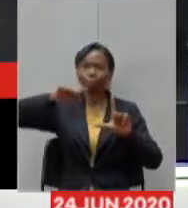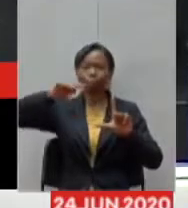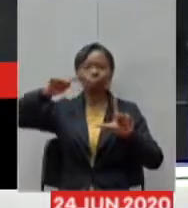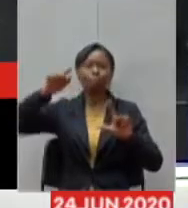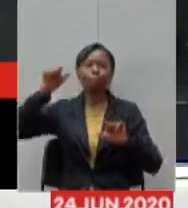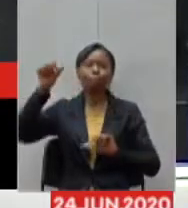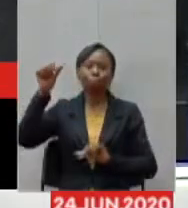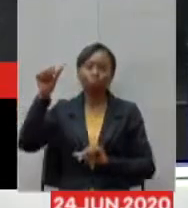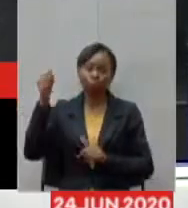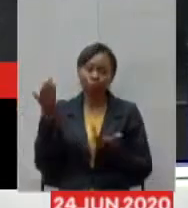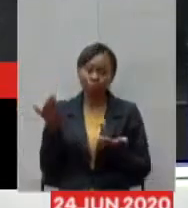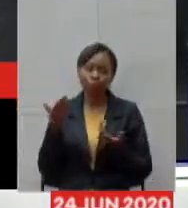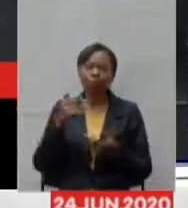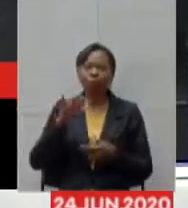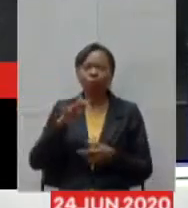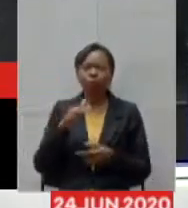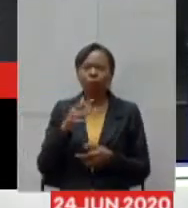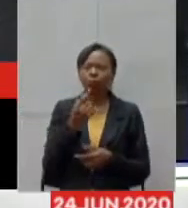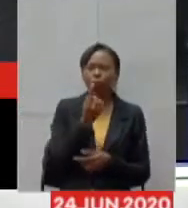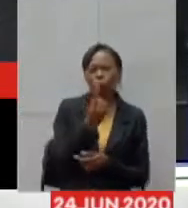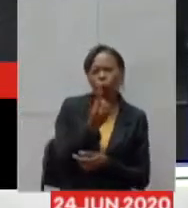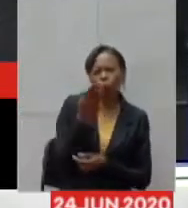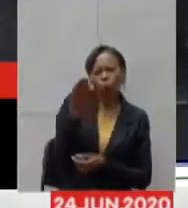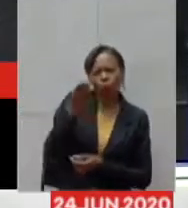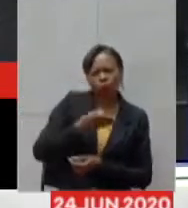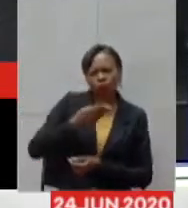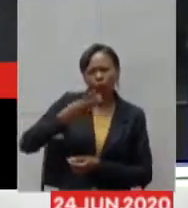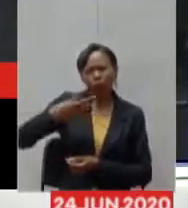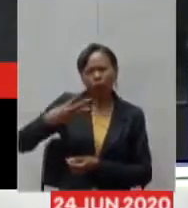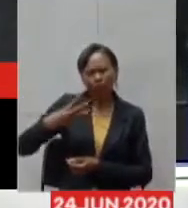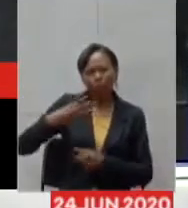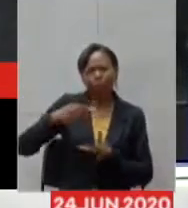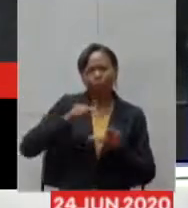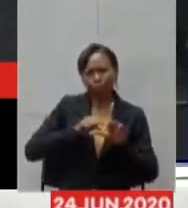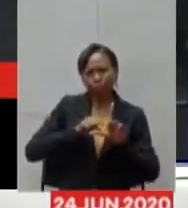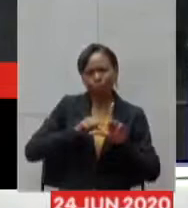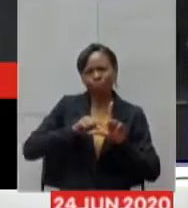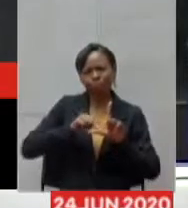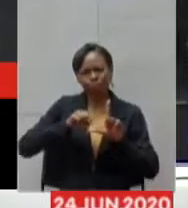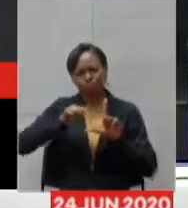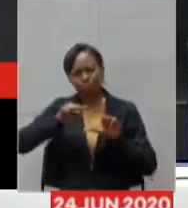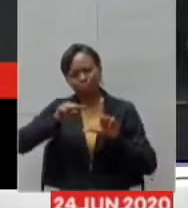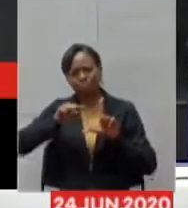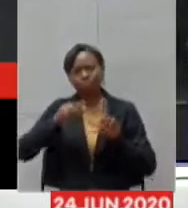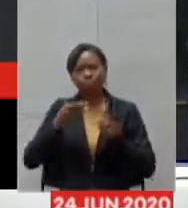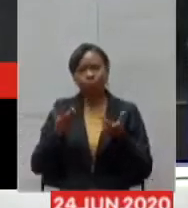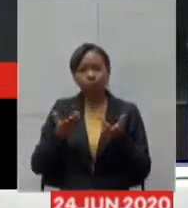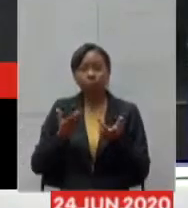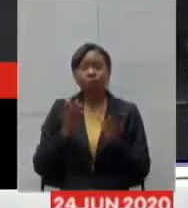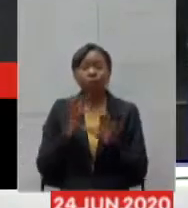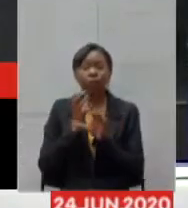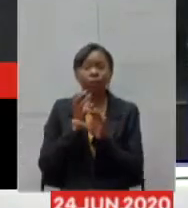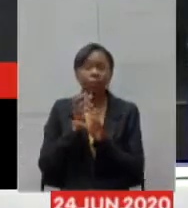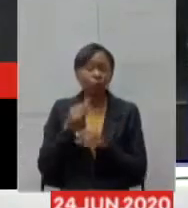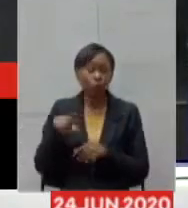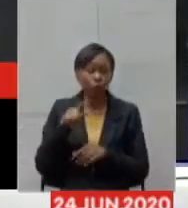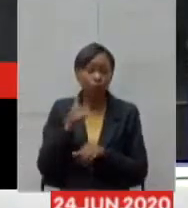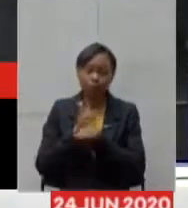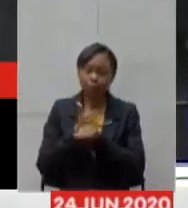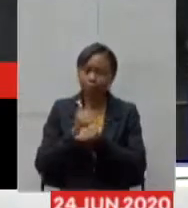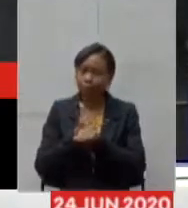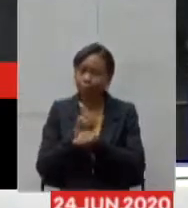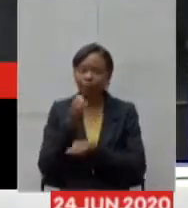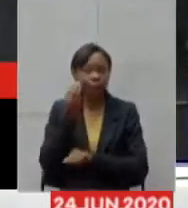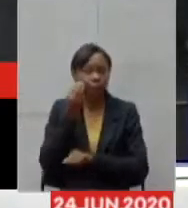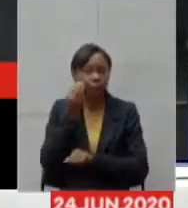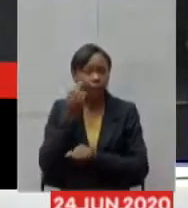um terço, no terço inferior dessa rampa. Nós efetivamente estamos tomando medidas, buscando o isolamento